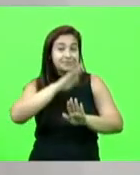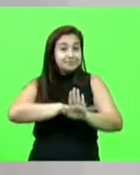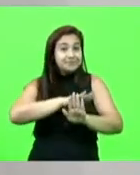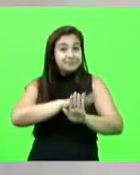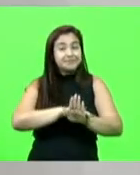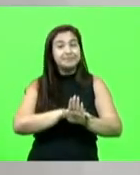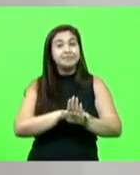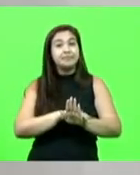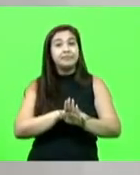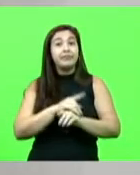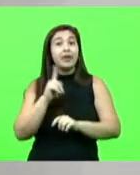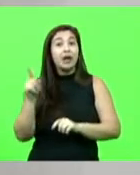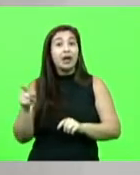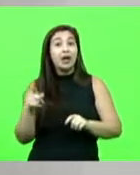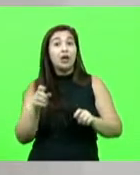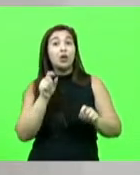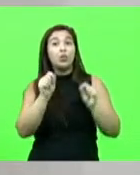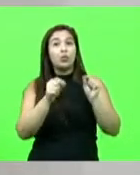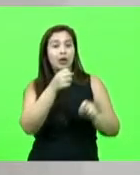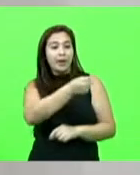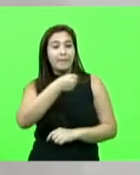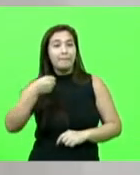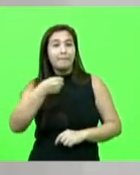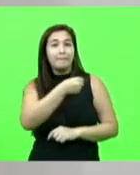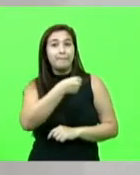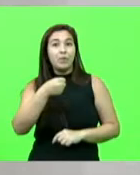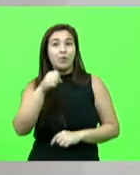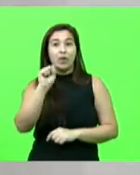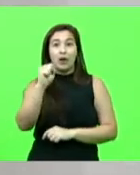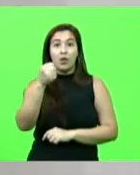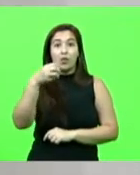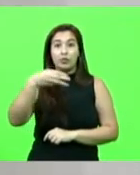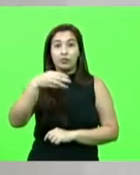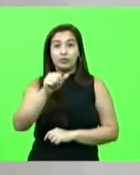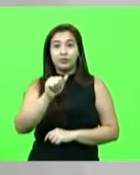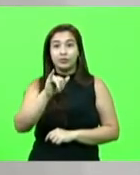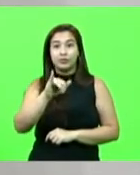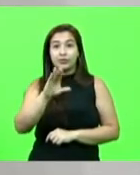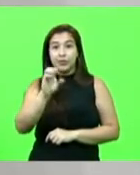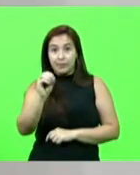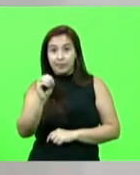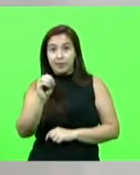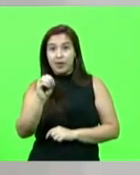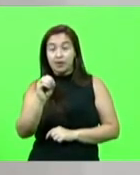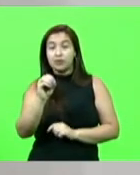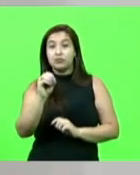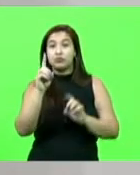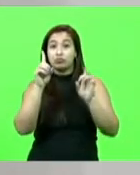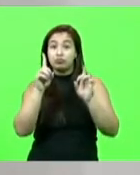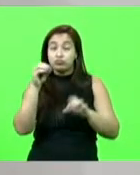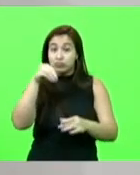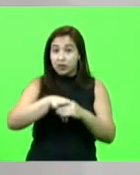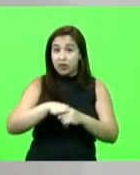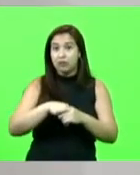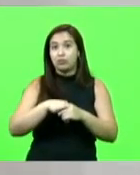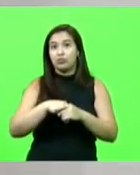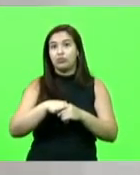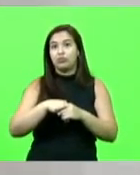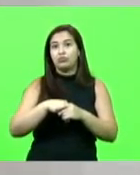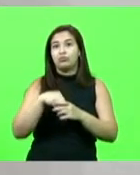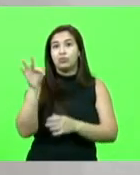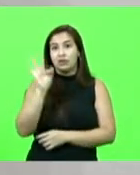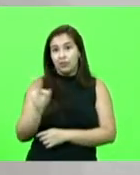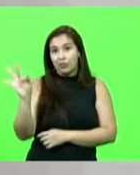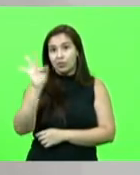é a porta do Diretório 8 de Maio. É o Diretório Acadêmico, um diretório dentro da universidade, ou seja, quem pagou